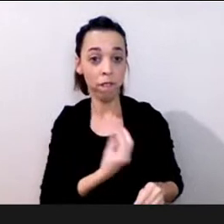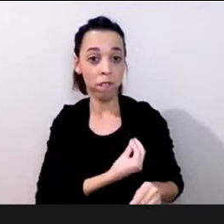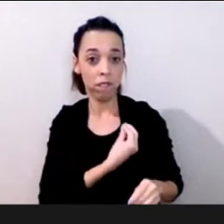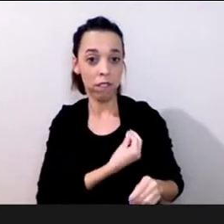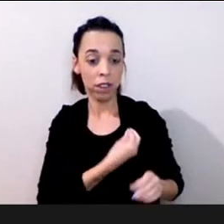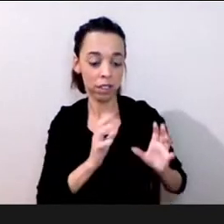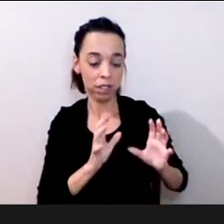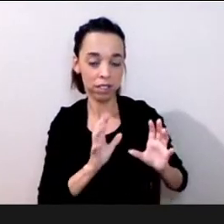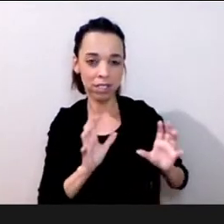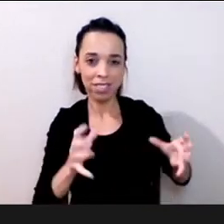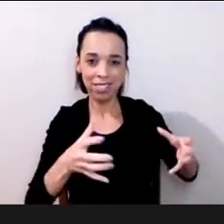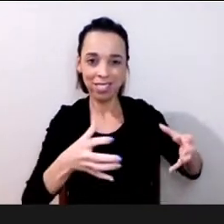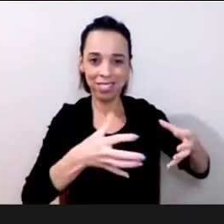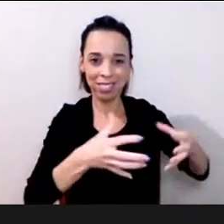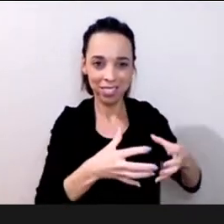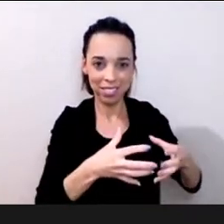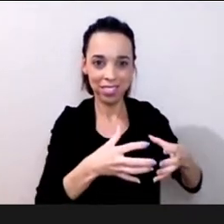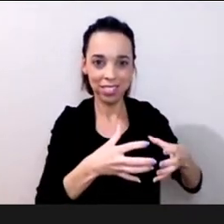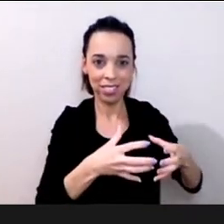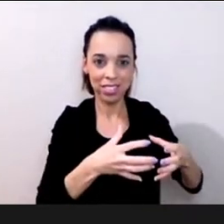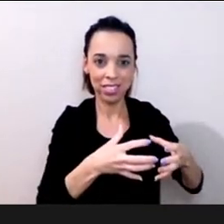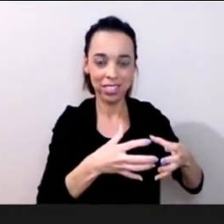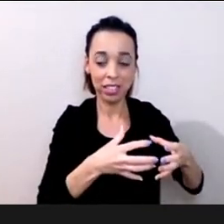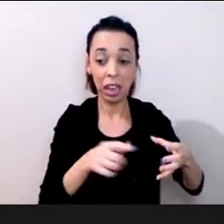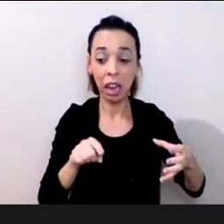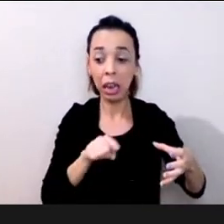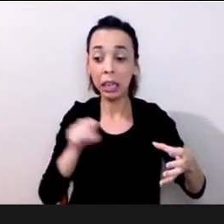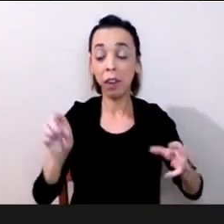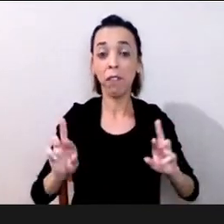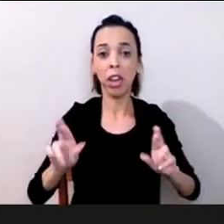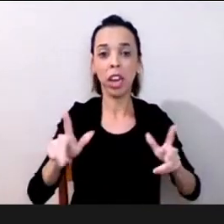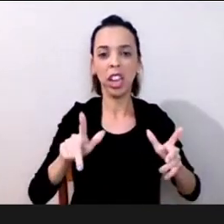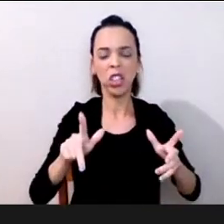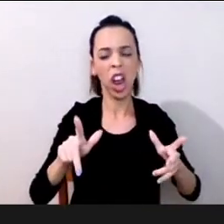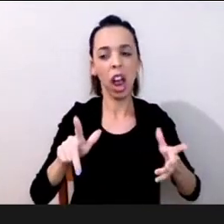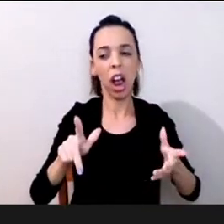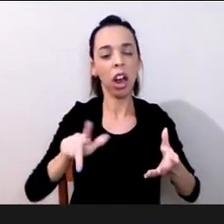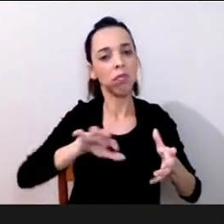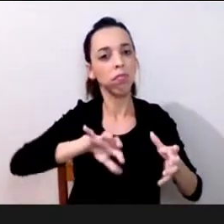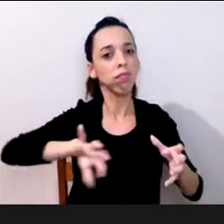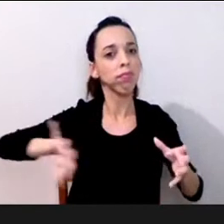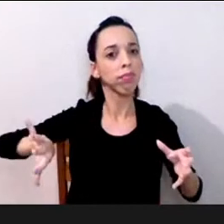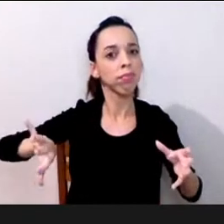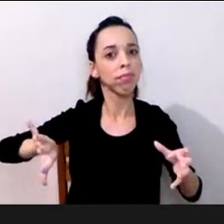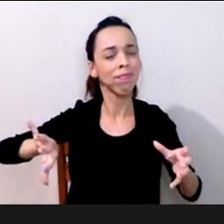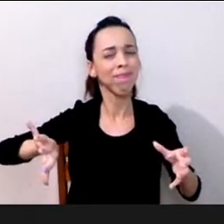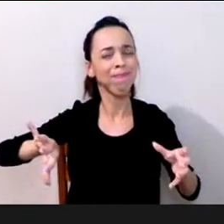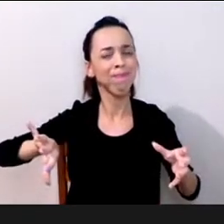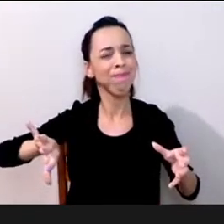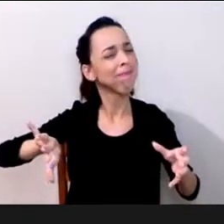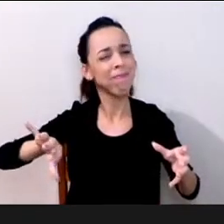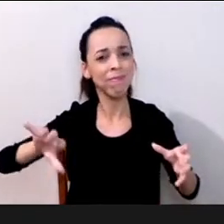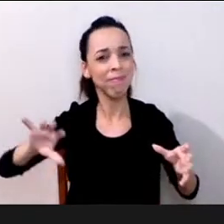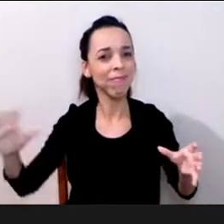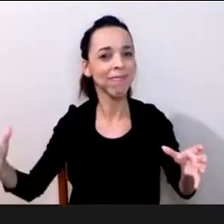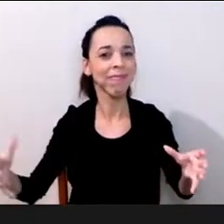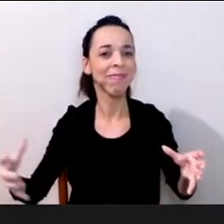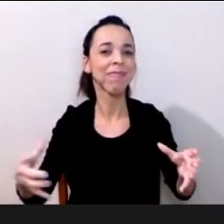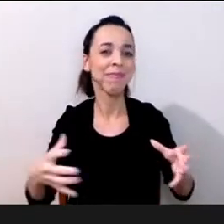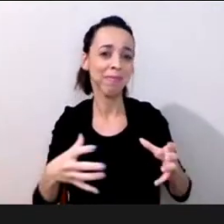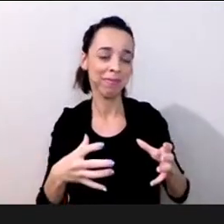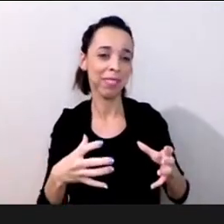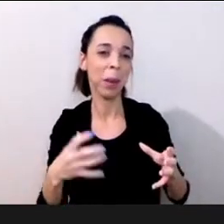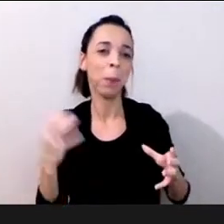cedo ou mais tarde se tornam segregação portanto o que nós temos que apostar é nesta questão que eu penso que a Ana abordou um pouco que era esta ideia